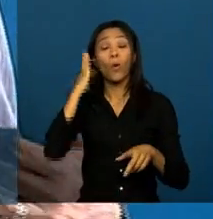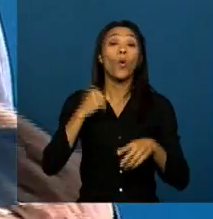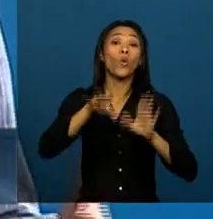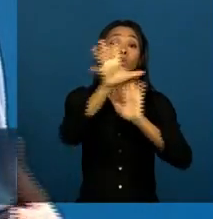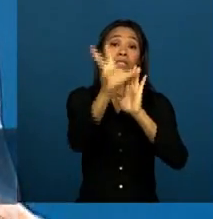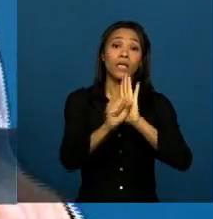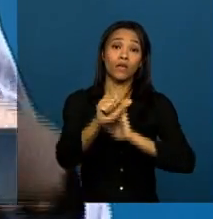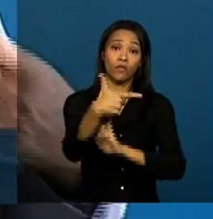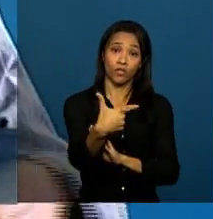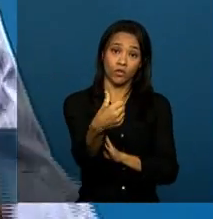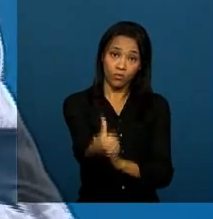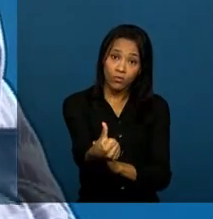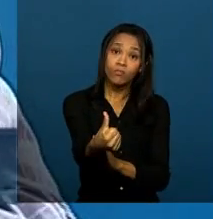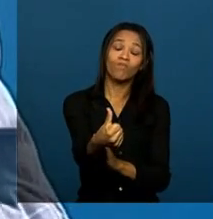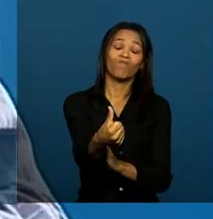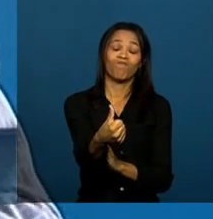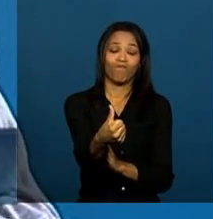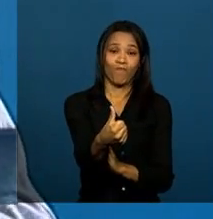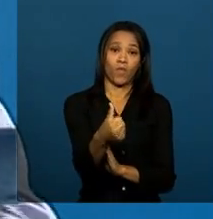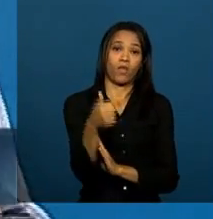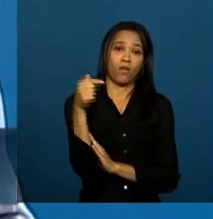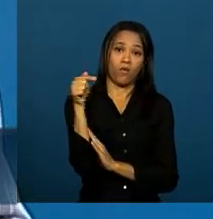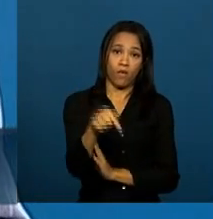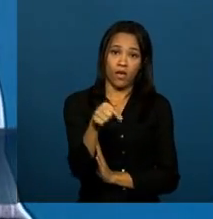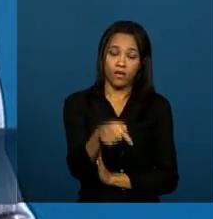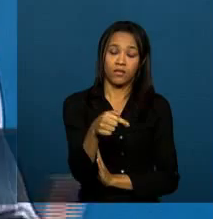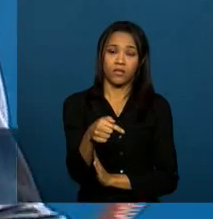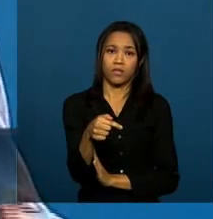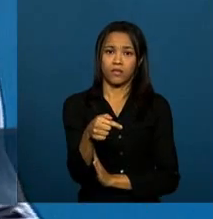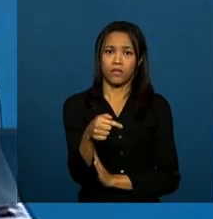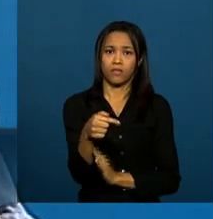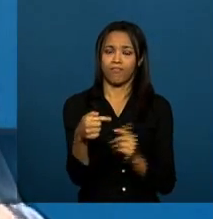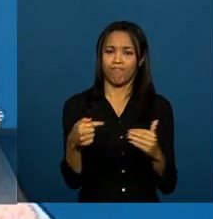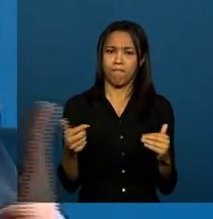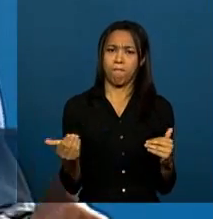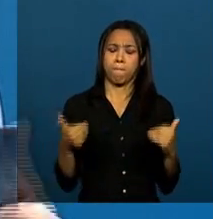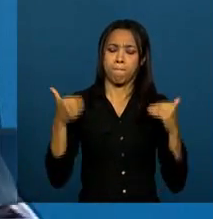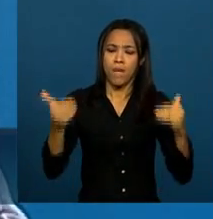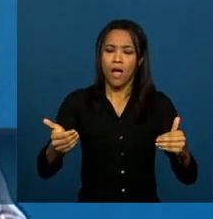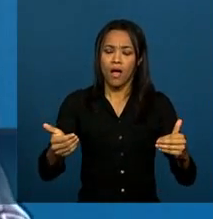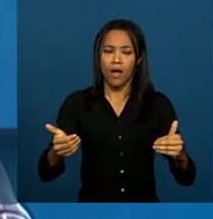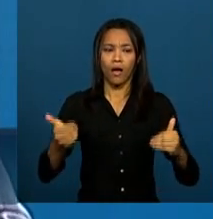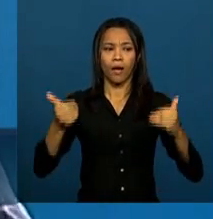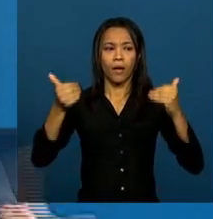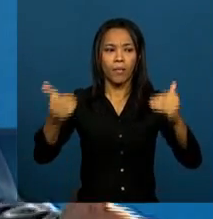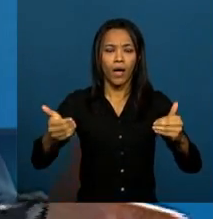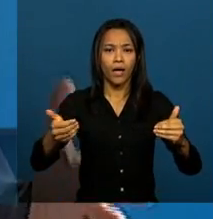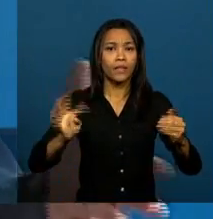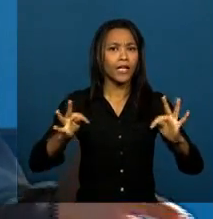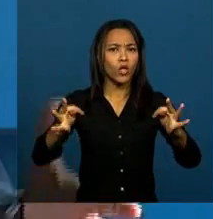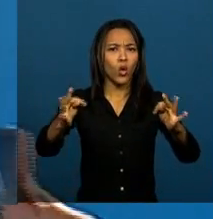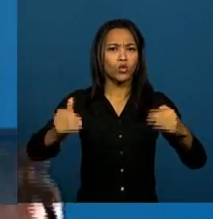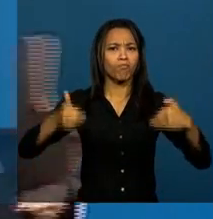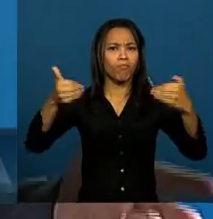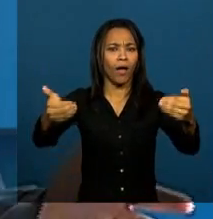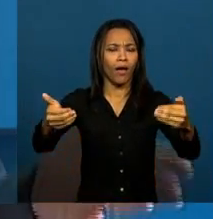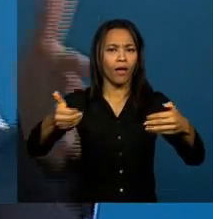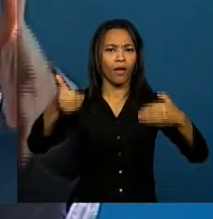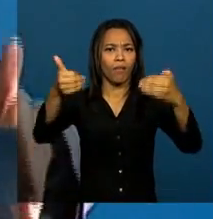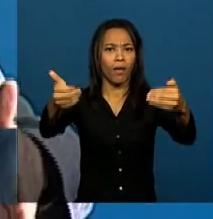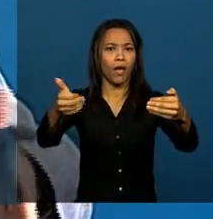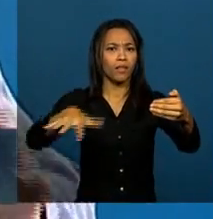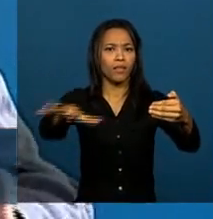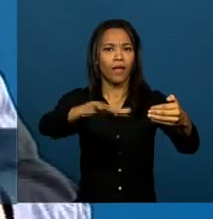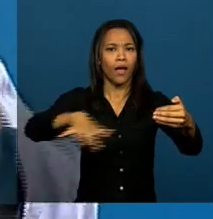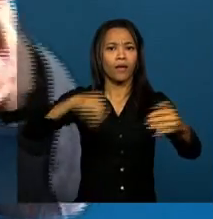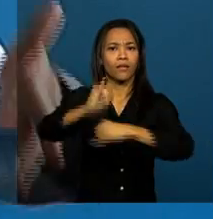com esse processo vertiginoso de avanço tecnológico, particularmente na área